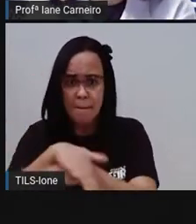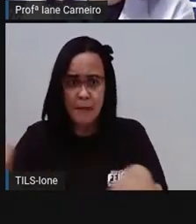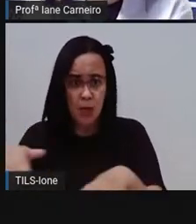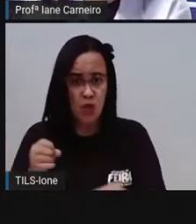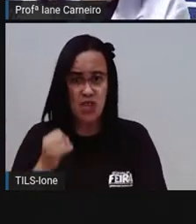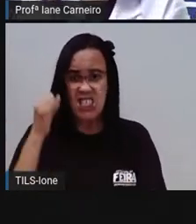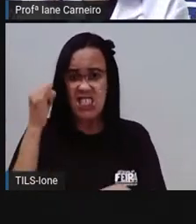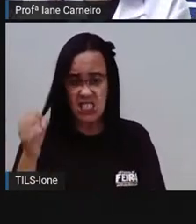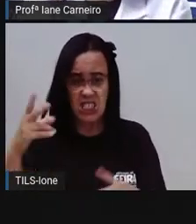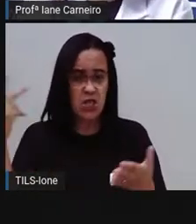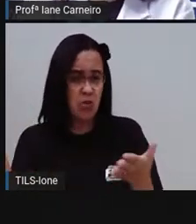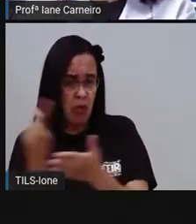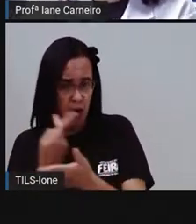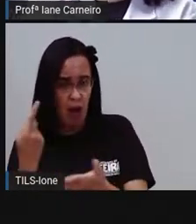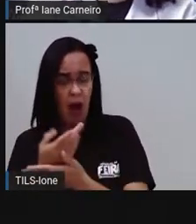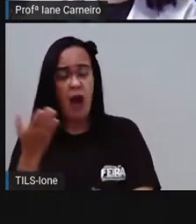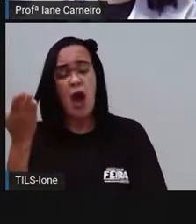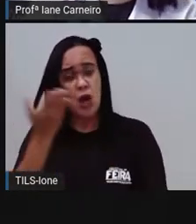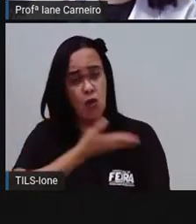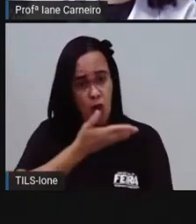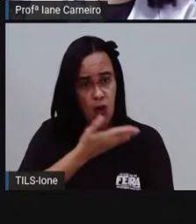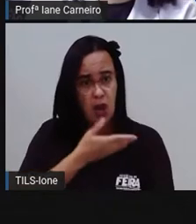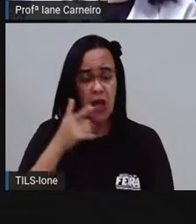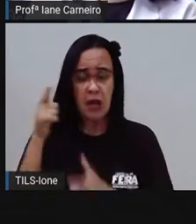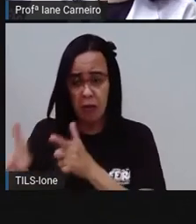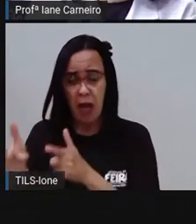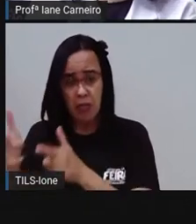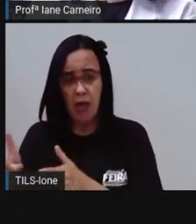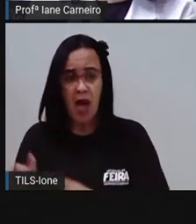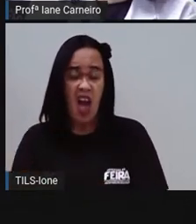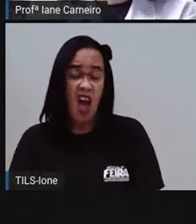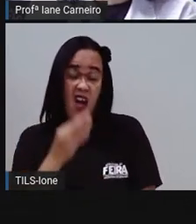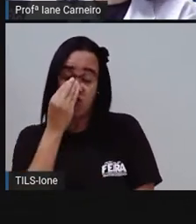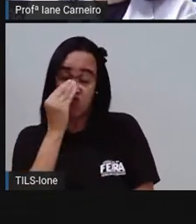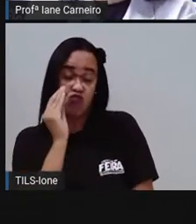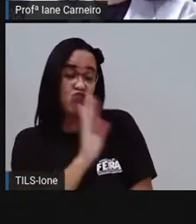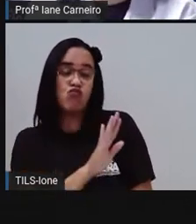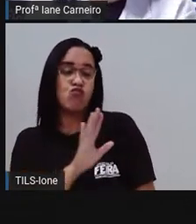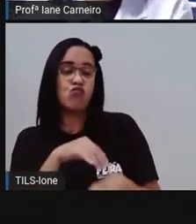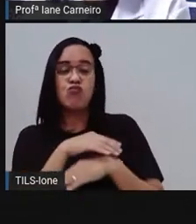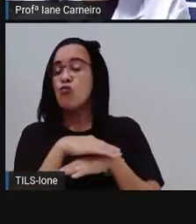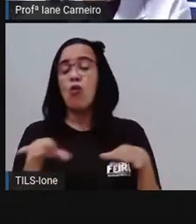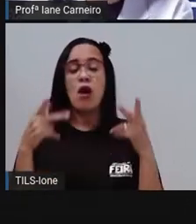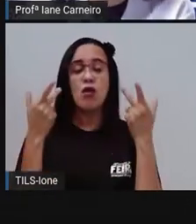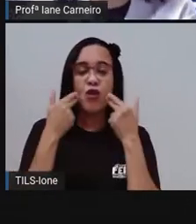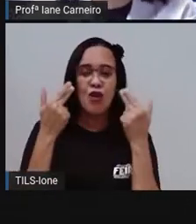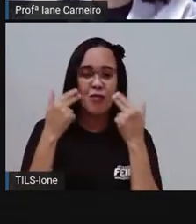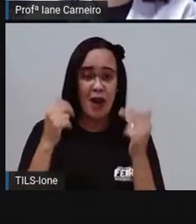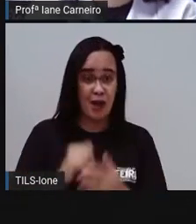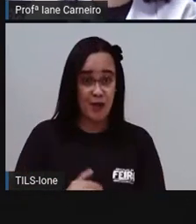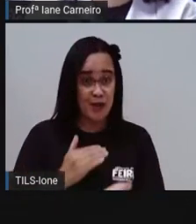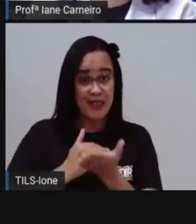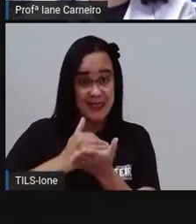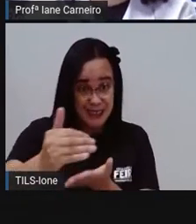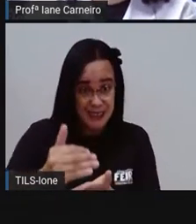que não vou ligar. E depois desse dia, a vida de Pedro se transformou.